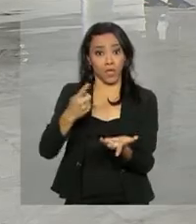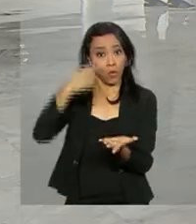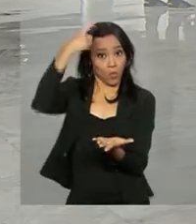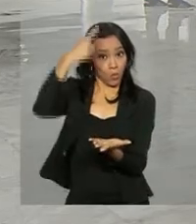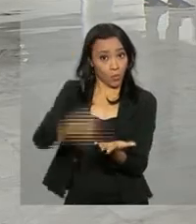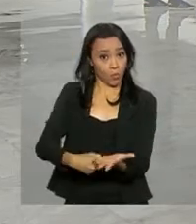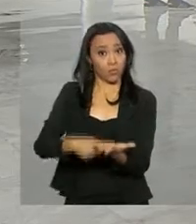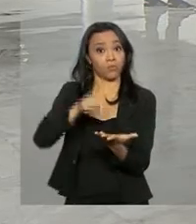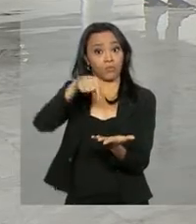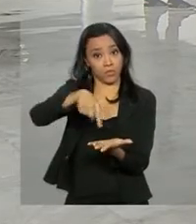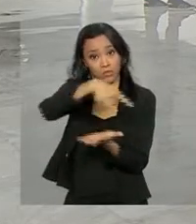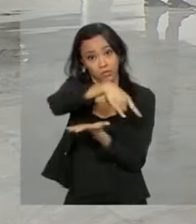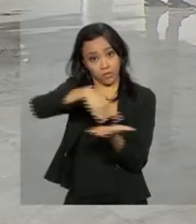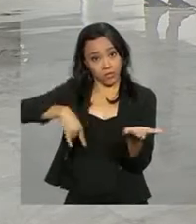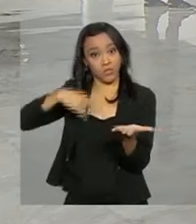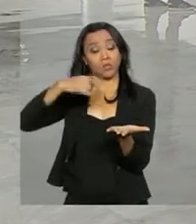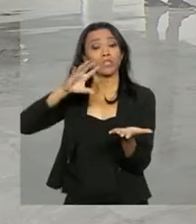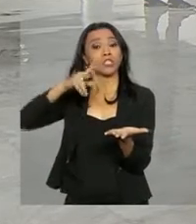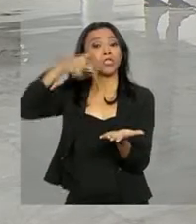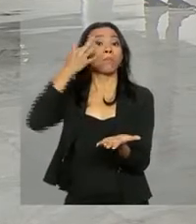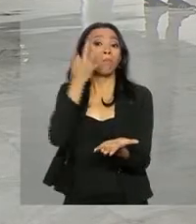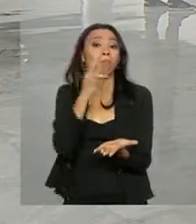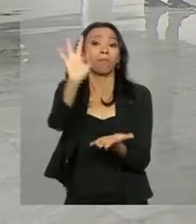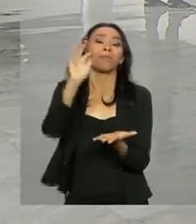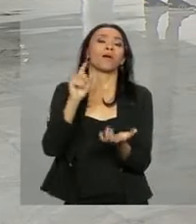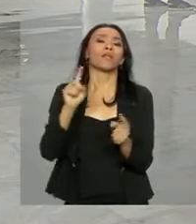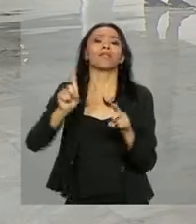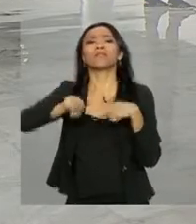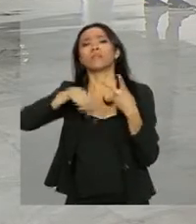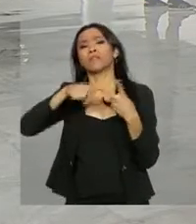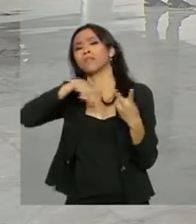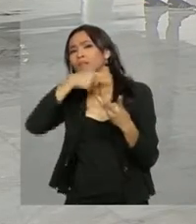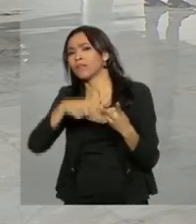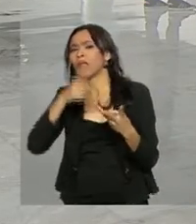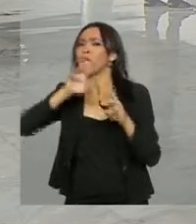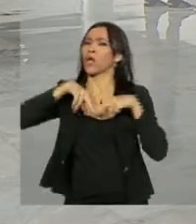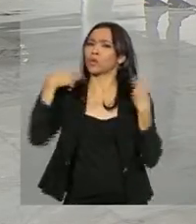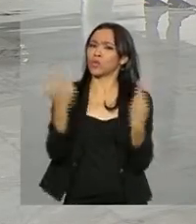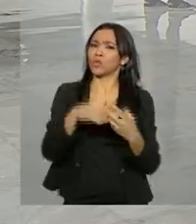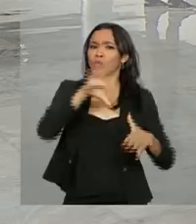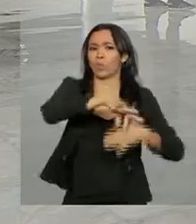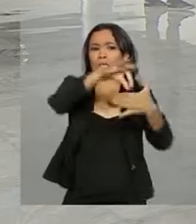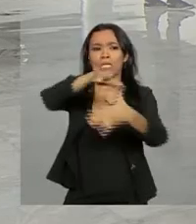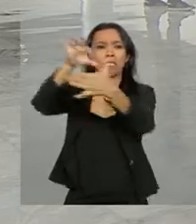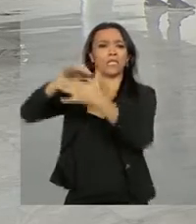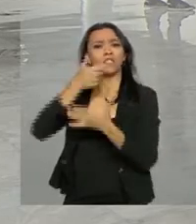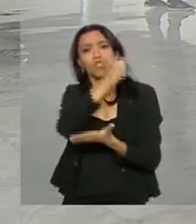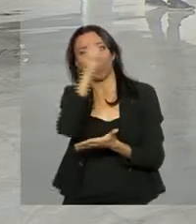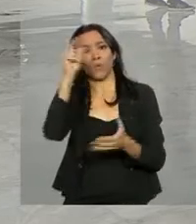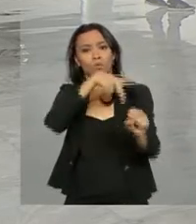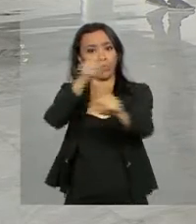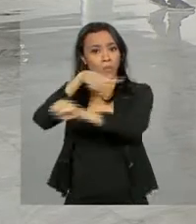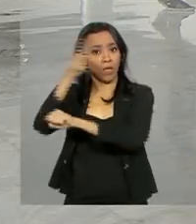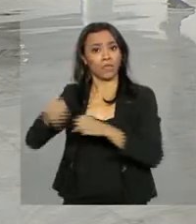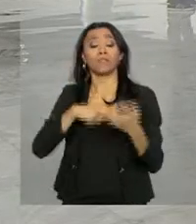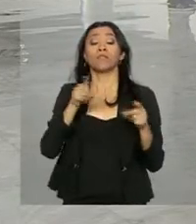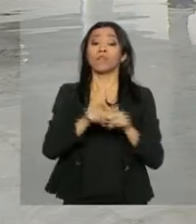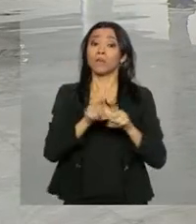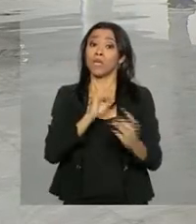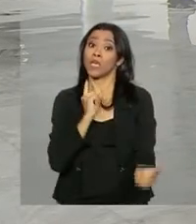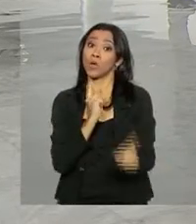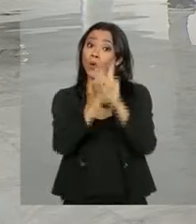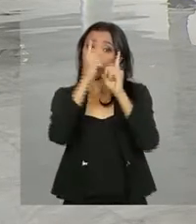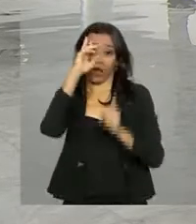sobre a mudança do clima e ainda realizar reuniões bilaterais com líderes de outros países e encontrar empresários e